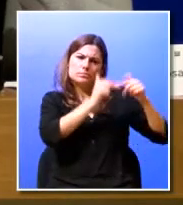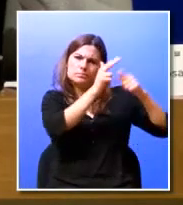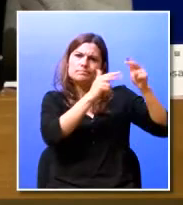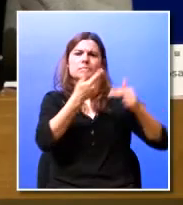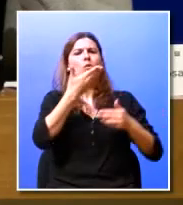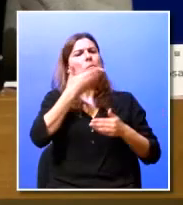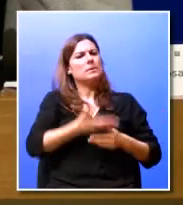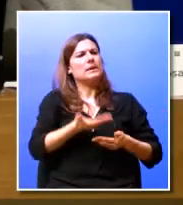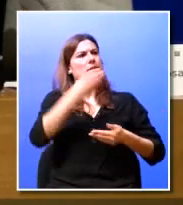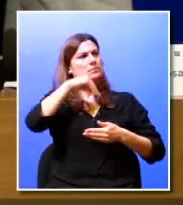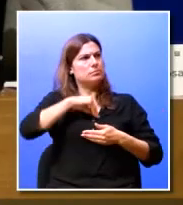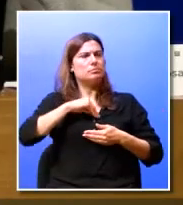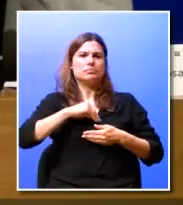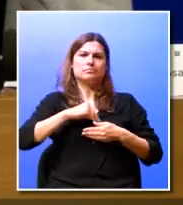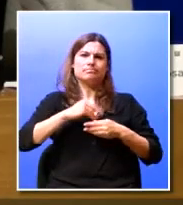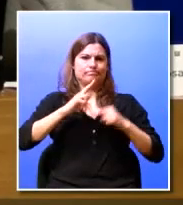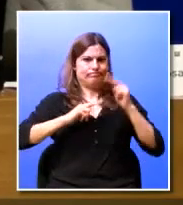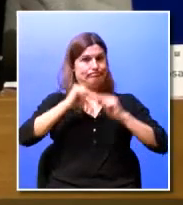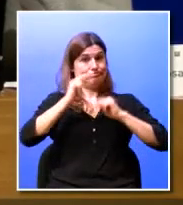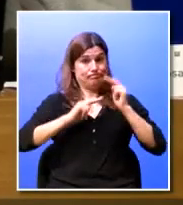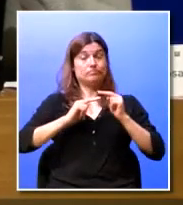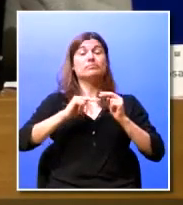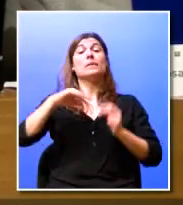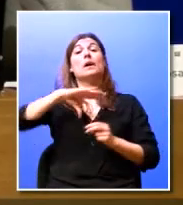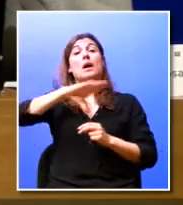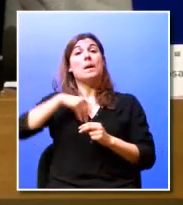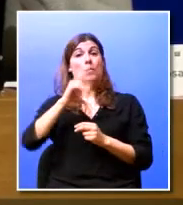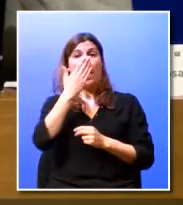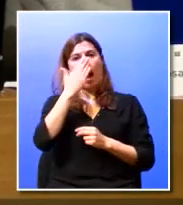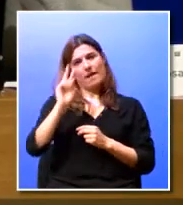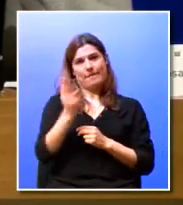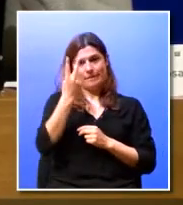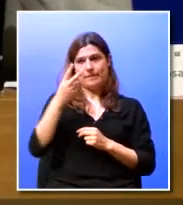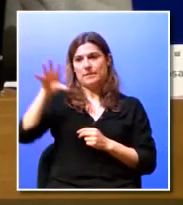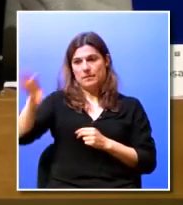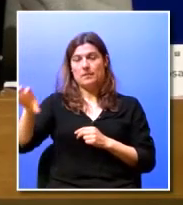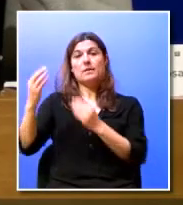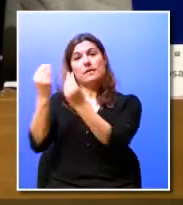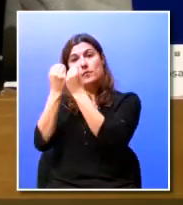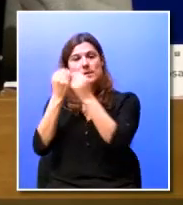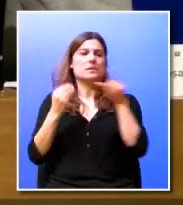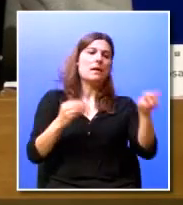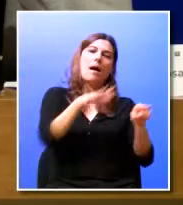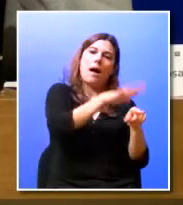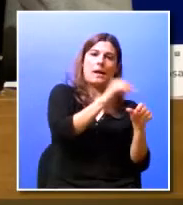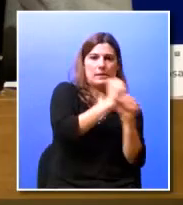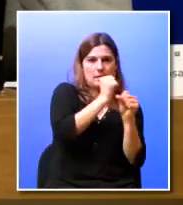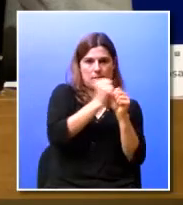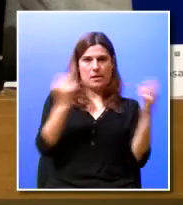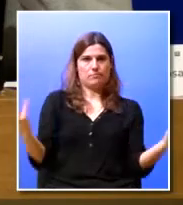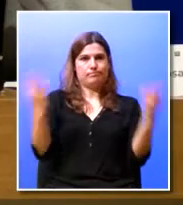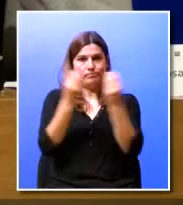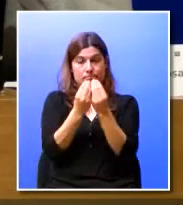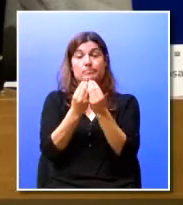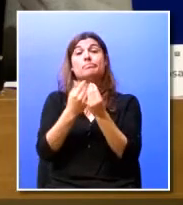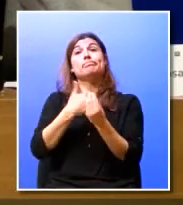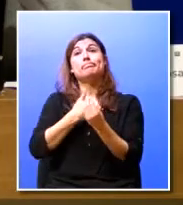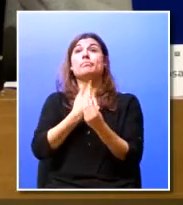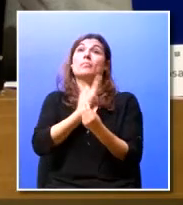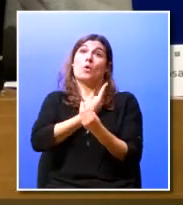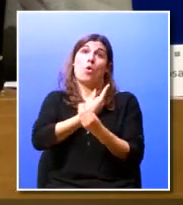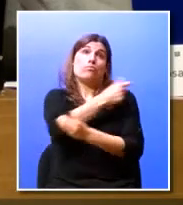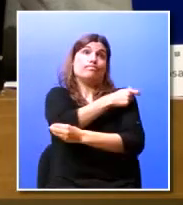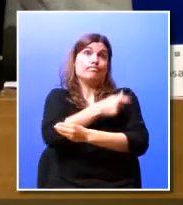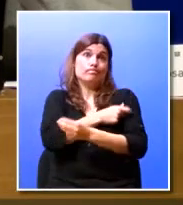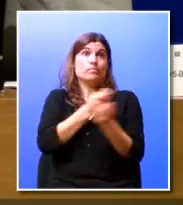e de aproximação entre dois mundos complementares, a formação e o trabalho. Em nome da organização e em nome do